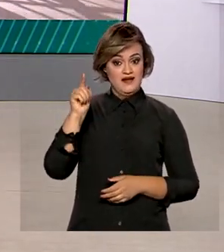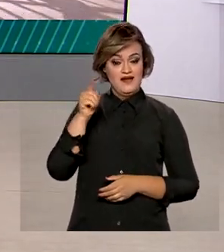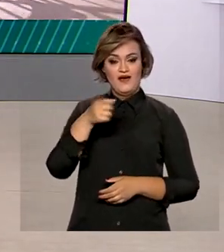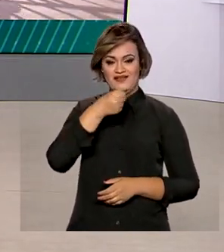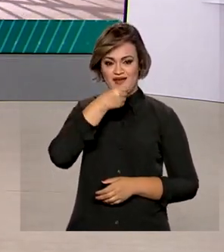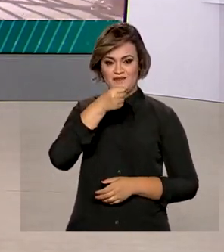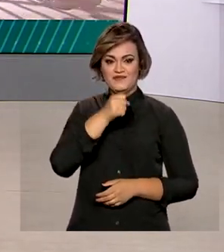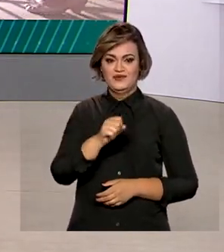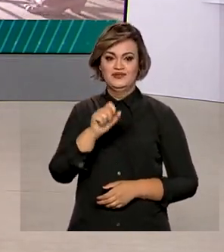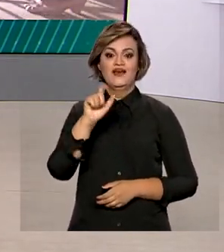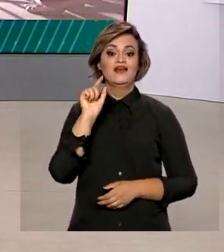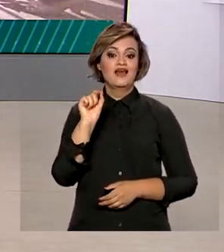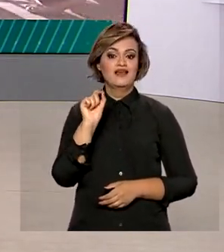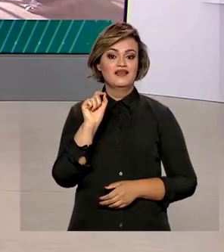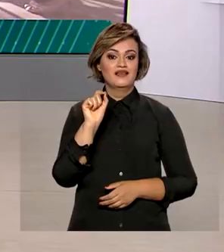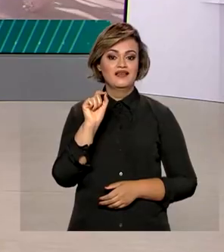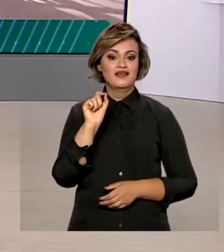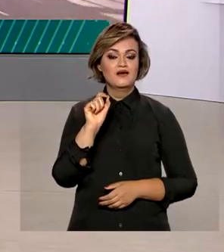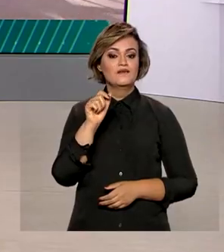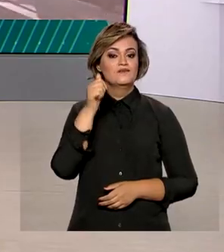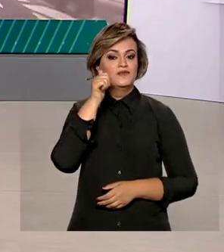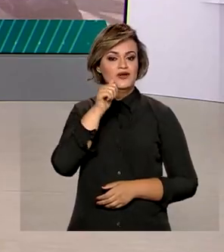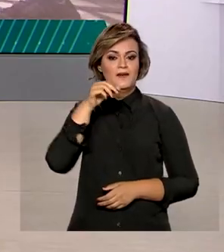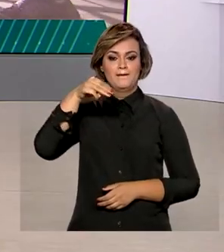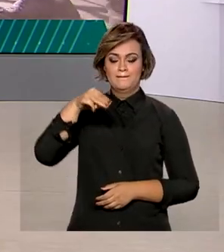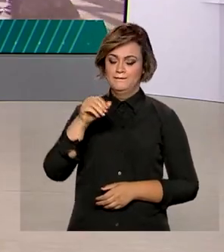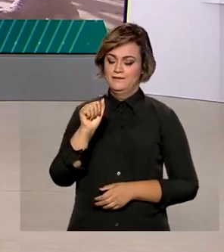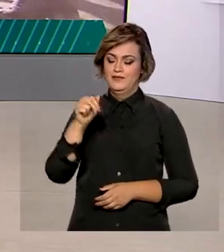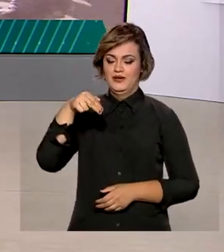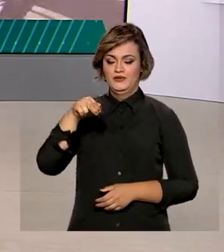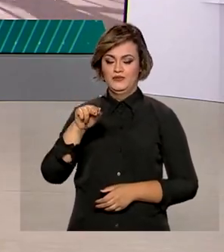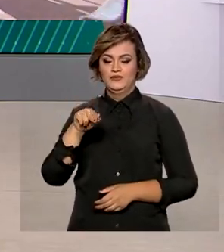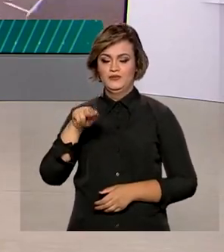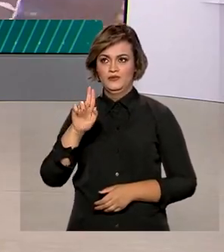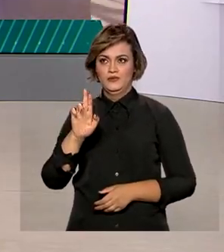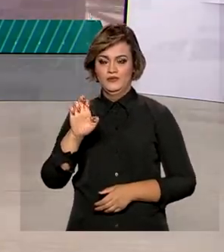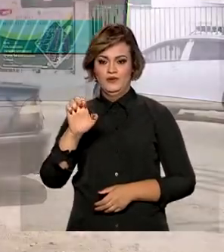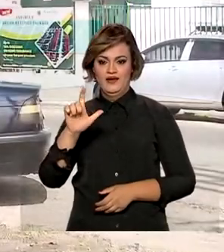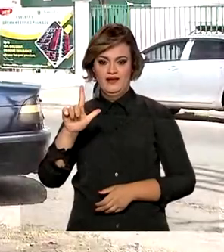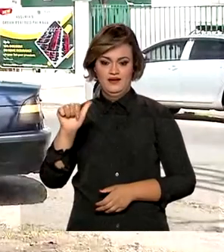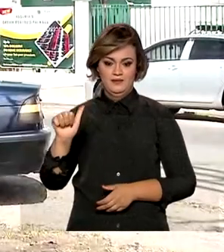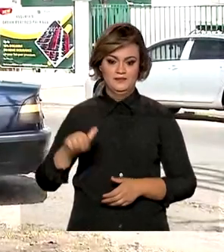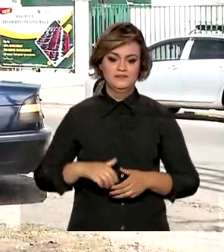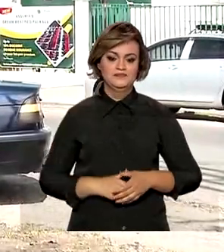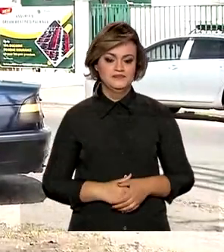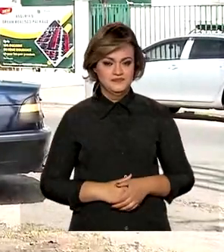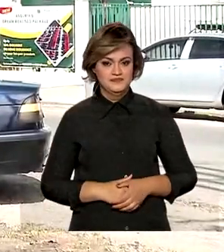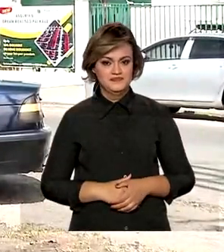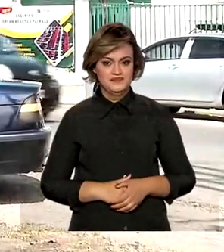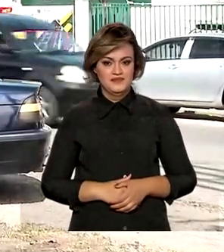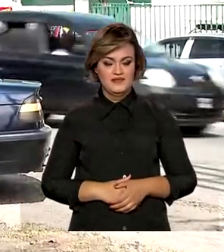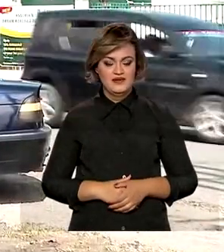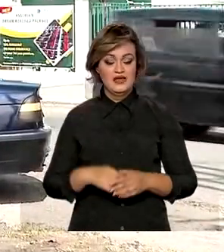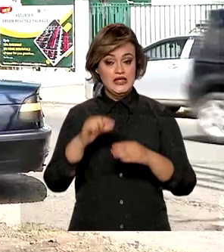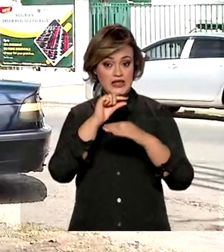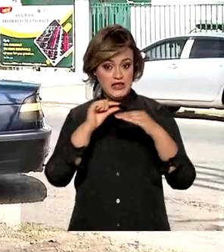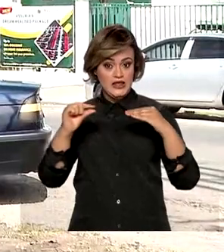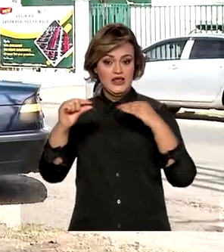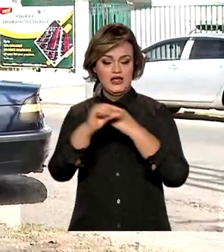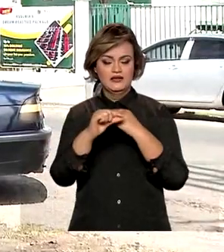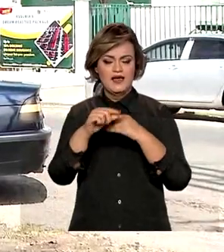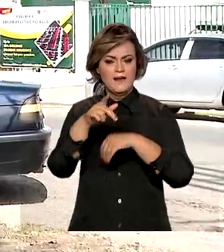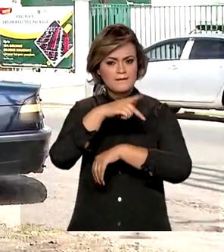traz mais informações para a gente é a enviada especial da TV Brasil, Manuela Castro. A Guiana, um dos